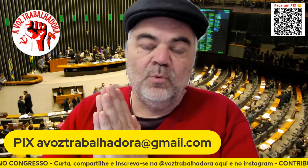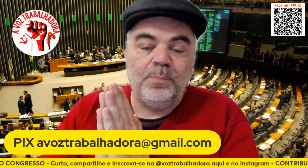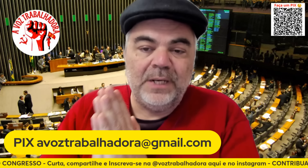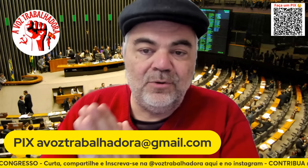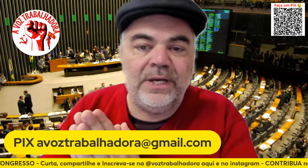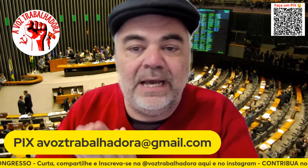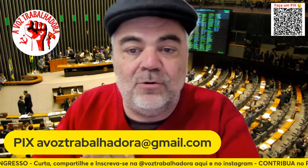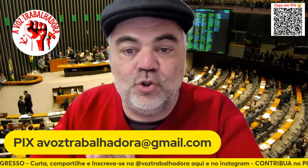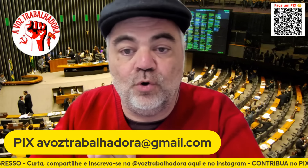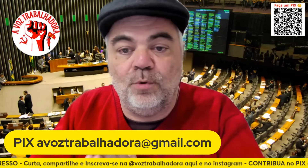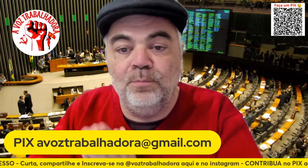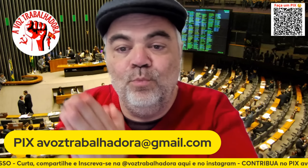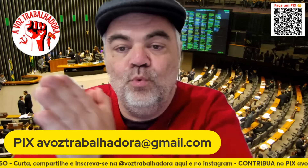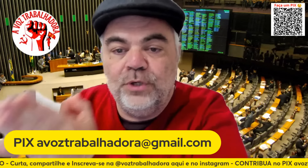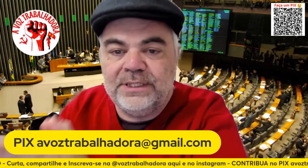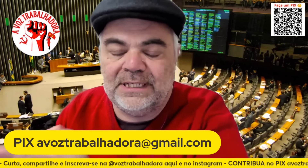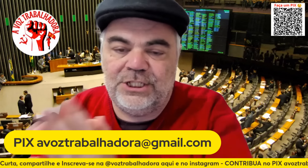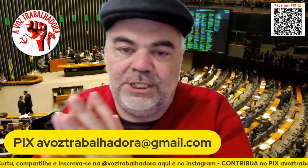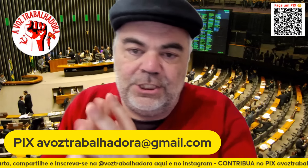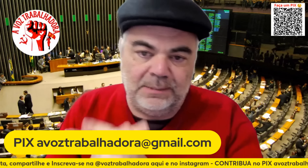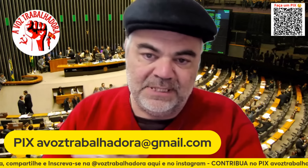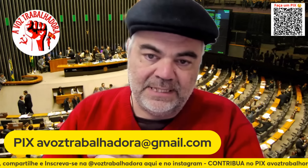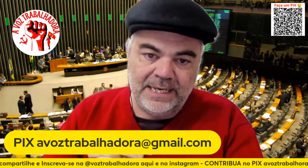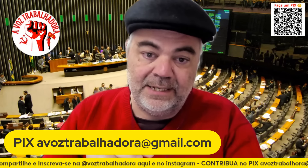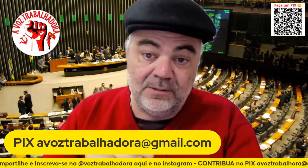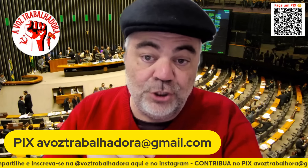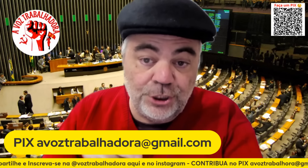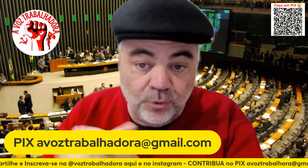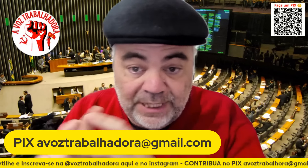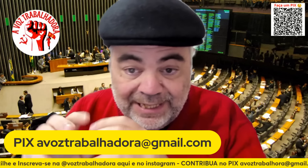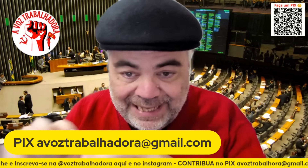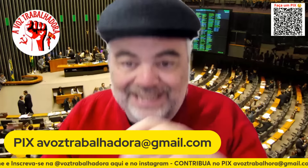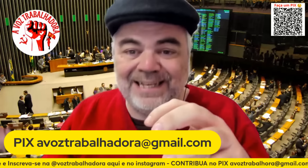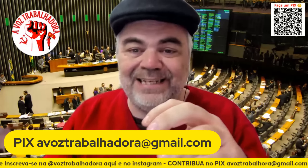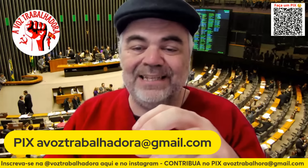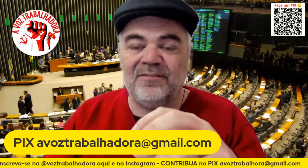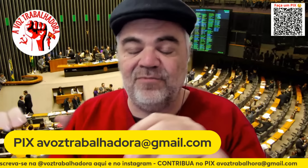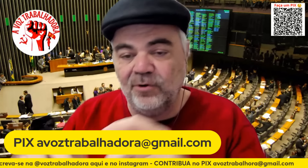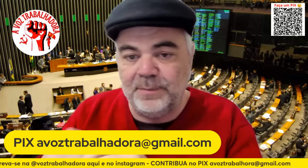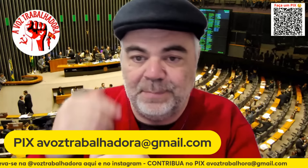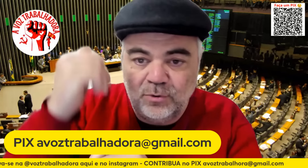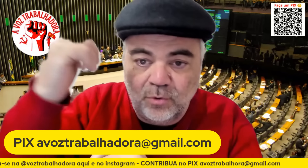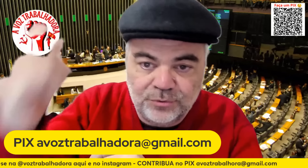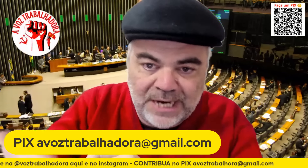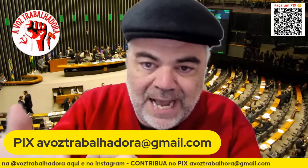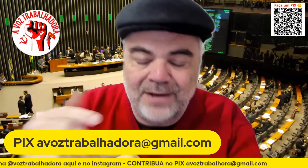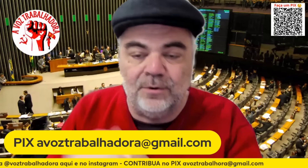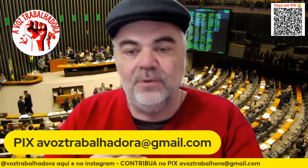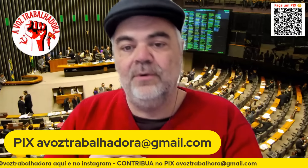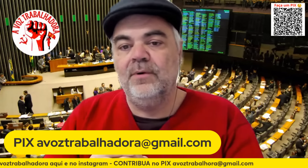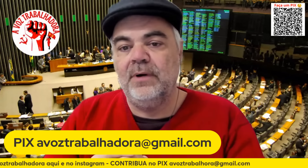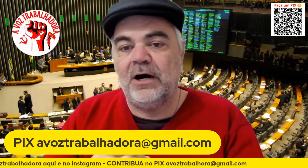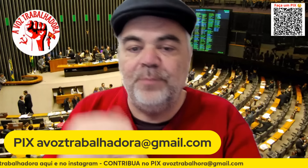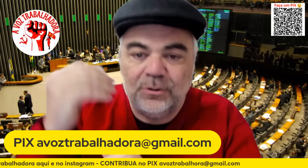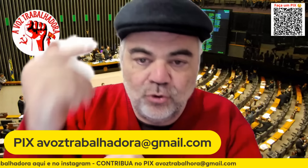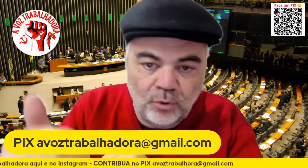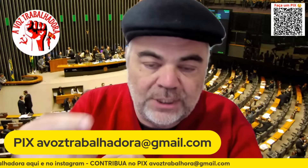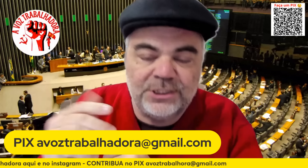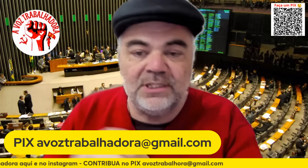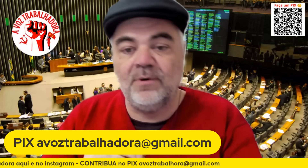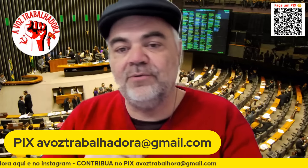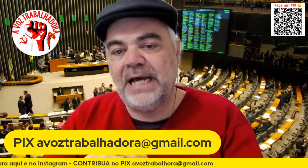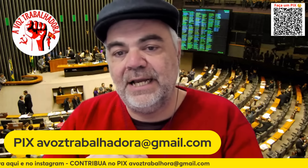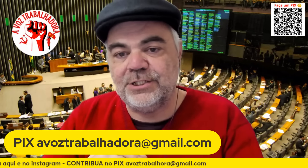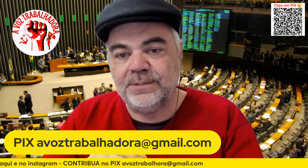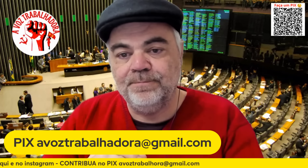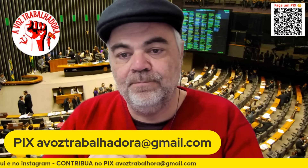o plano real jogou muita gente na miséria, não tirou ninguém da linha da fome, pelo contrário, aumentou